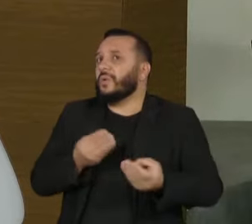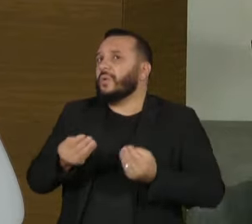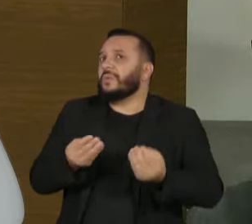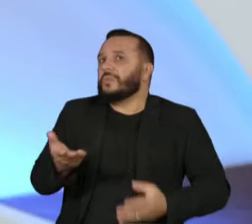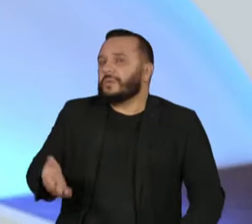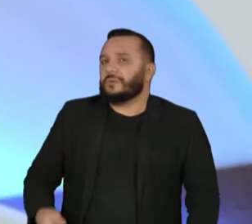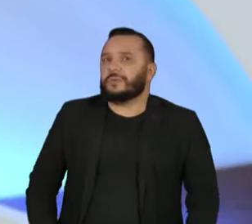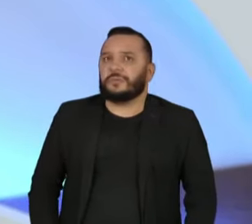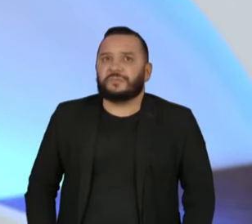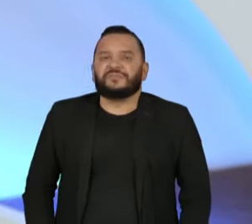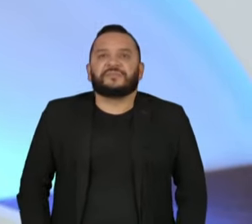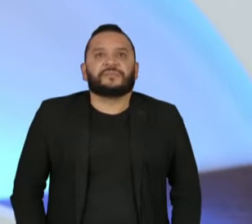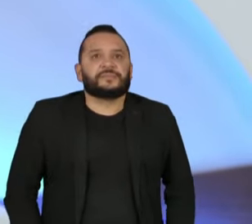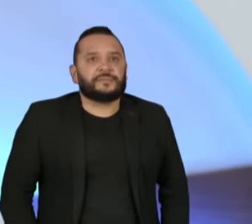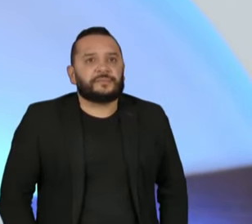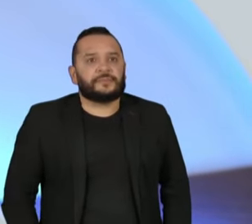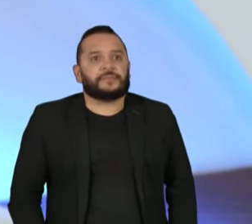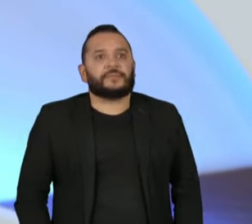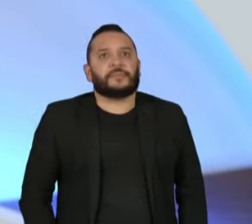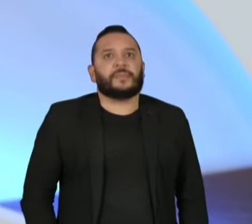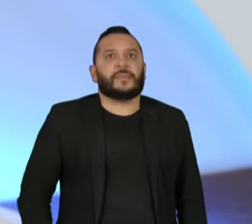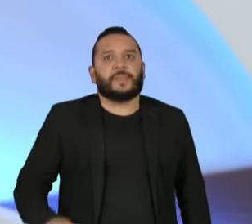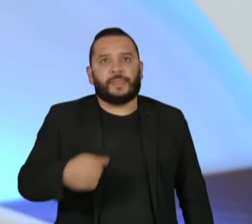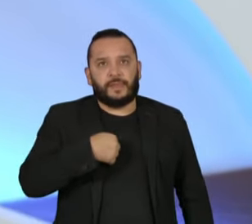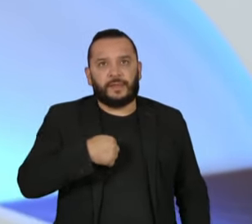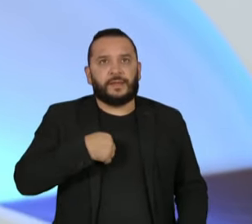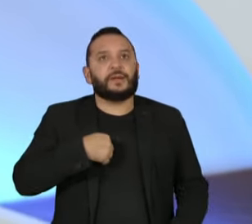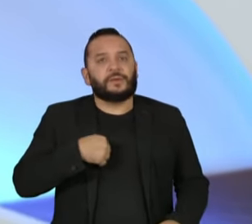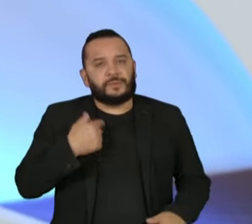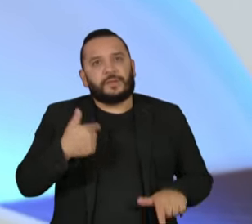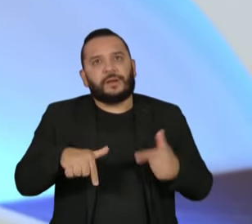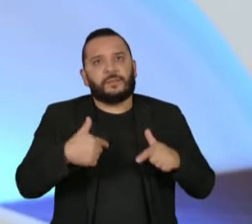tabuleiro? Estou no tabuleiro no Senado Federal.